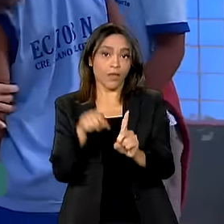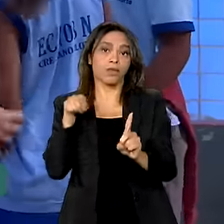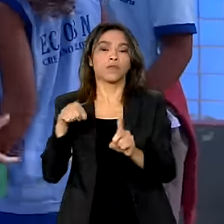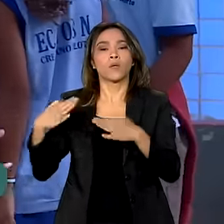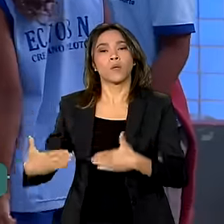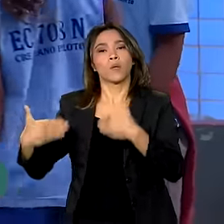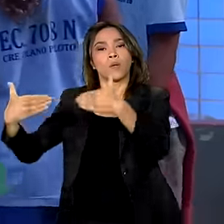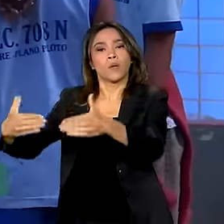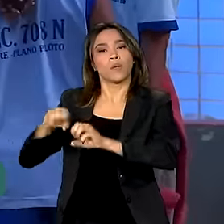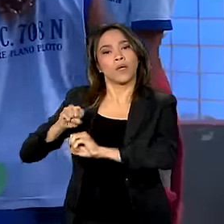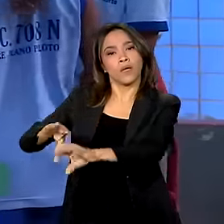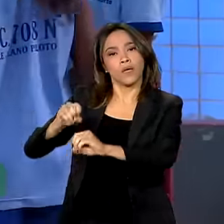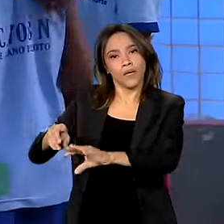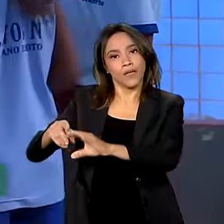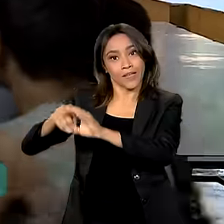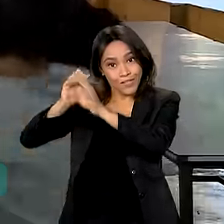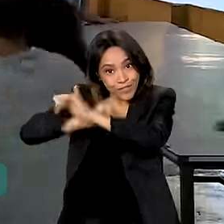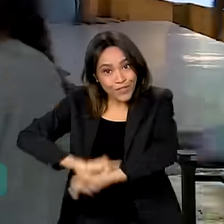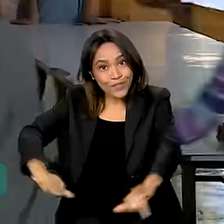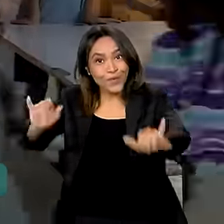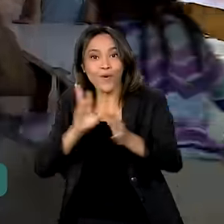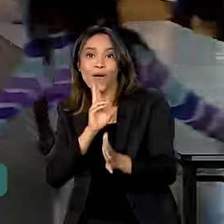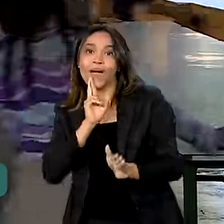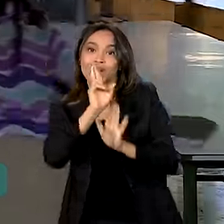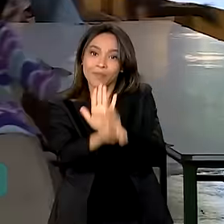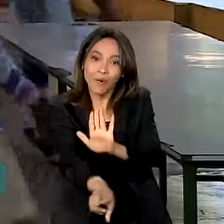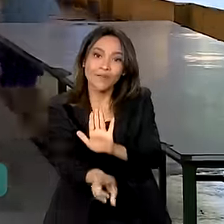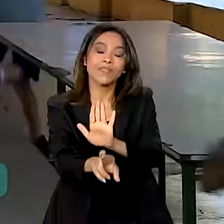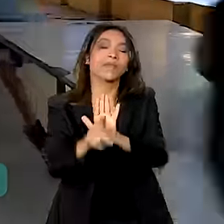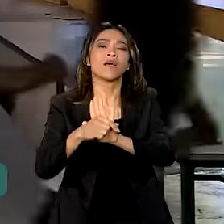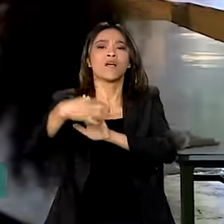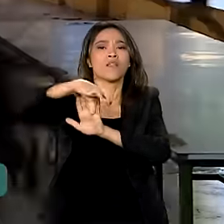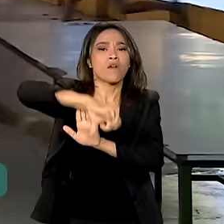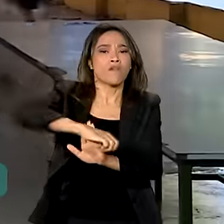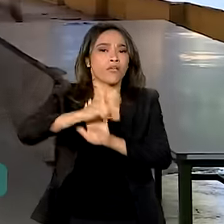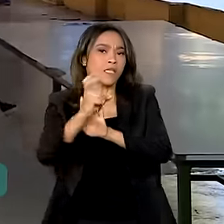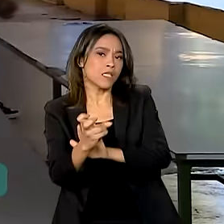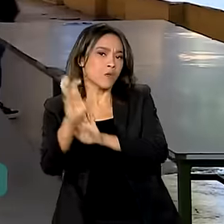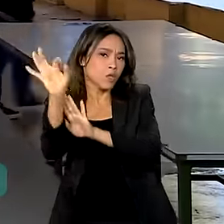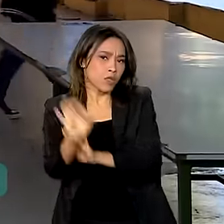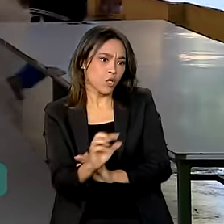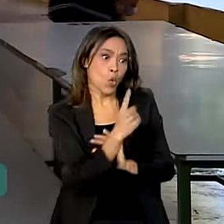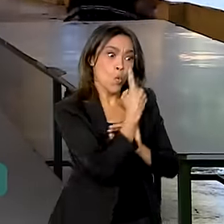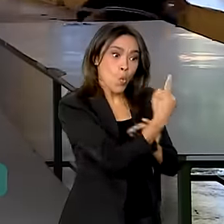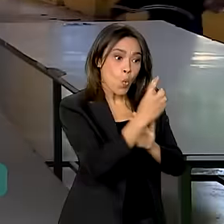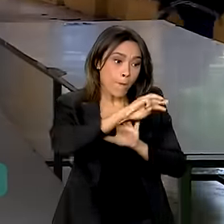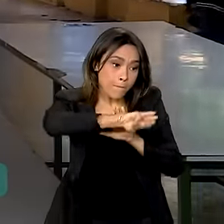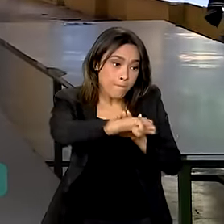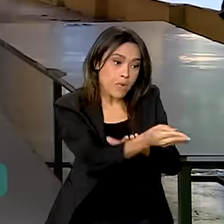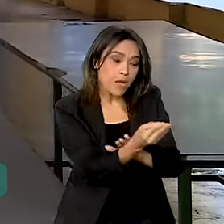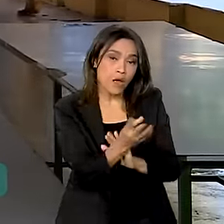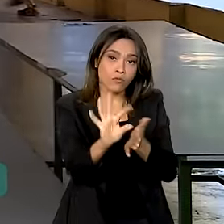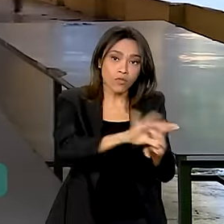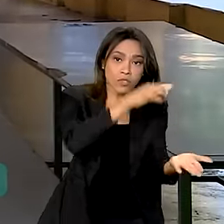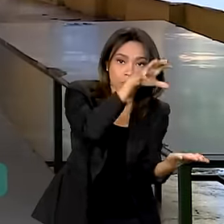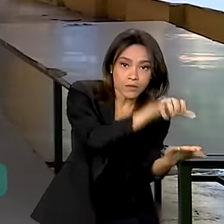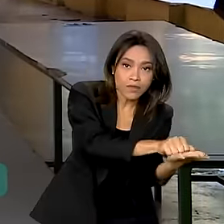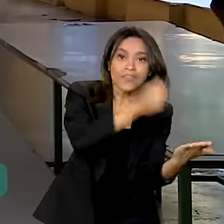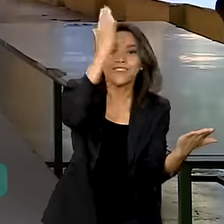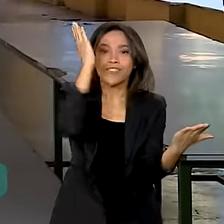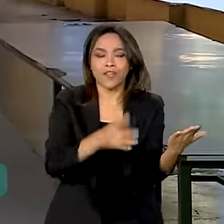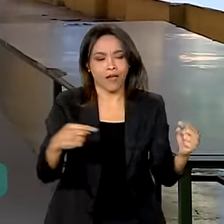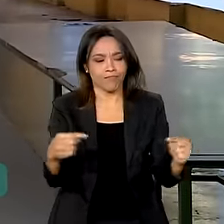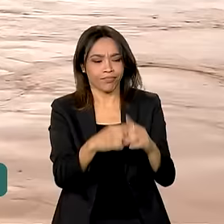divulgou os resultados dessa estratégia. 95% das mais de 1 milhão de matrículas feitas pelo programa foram